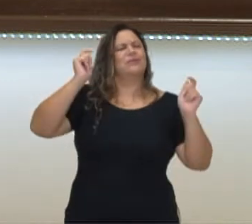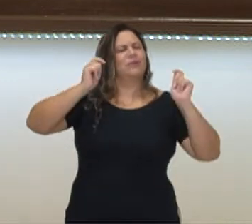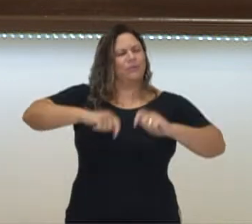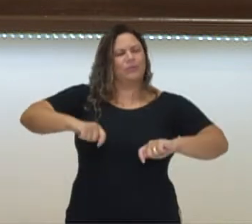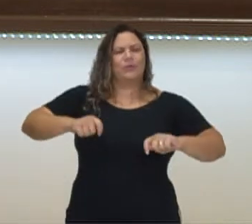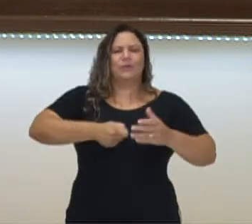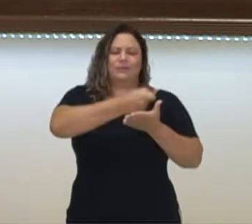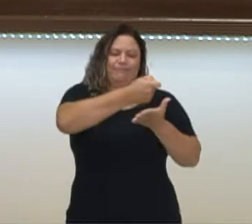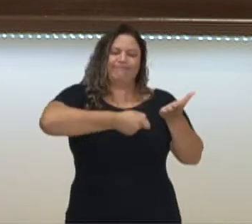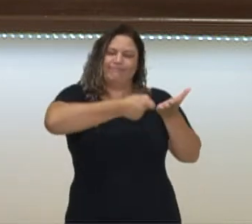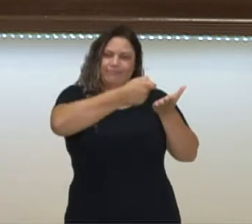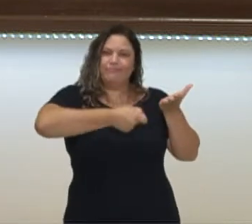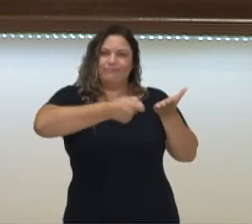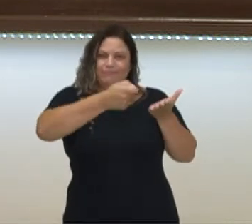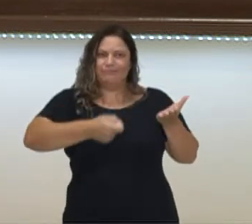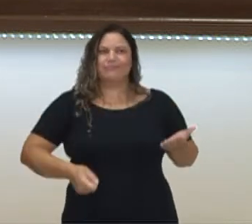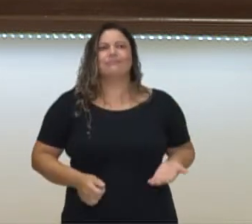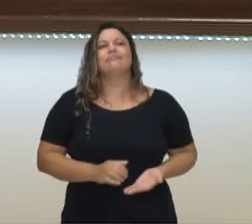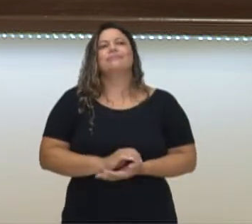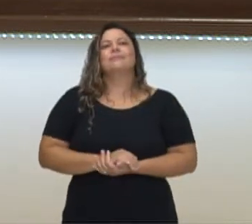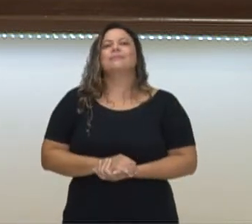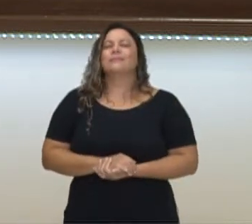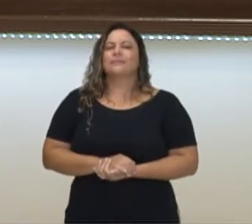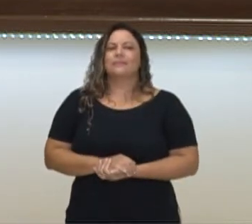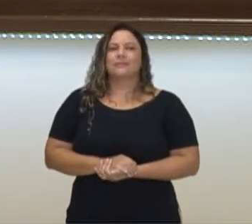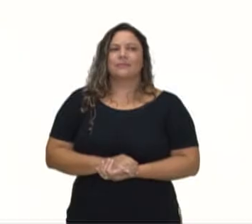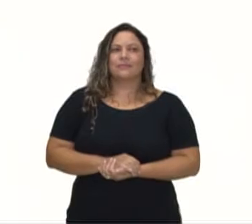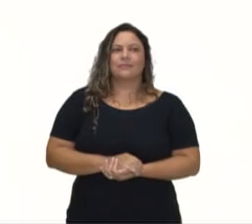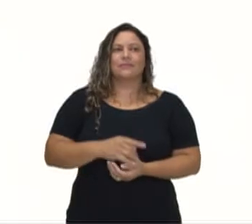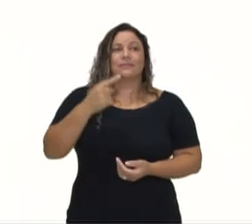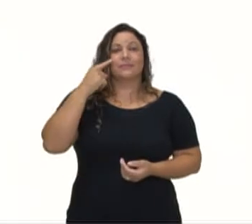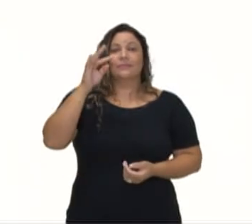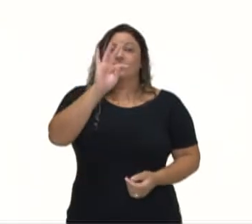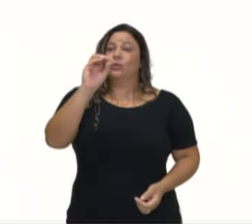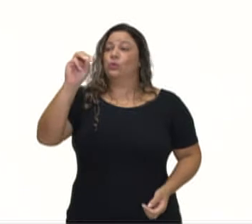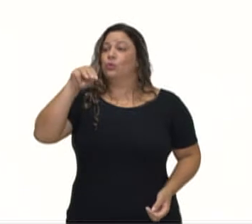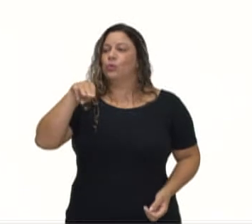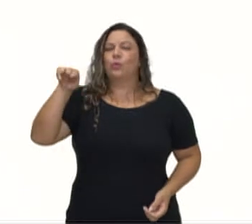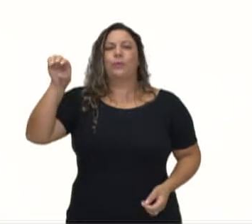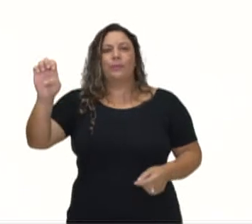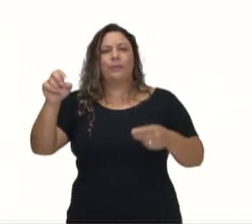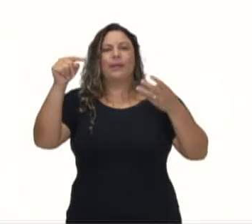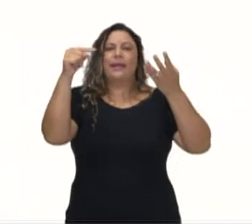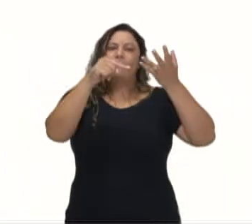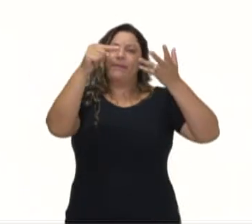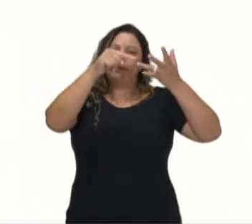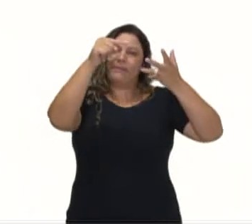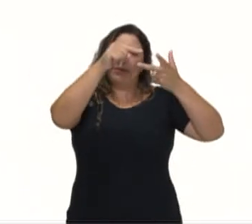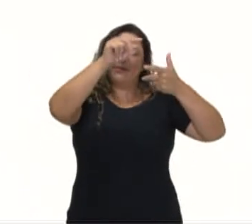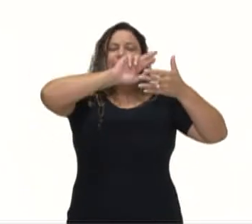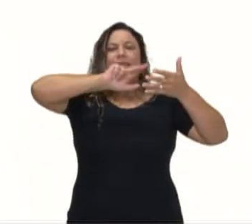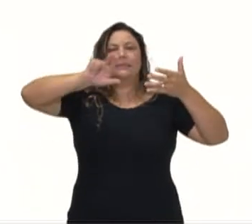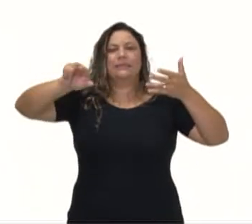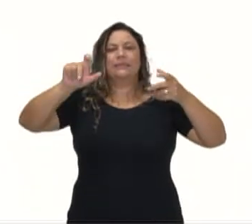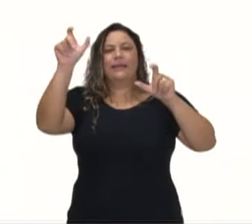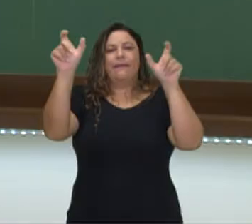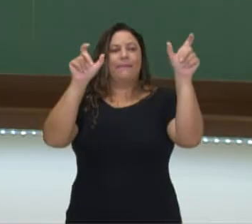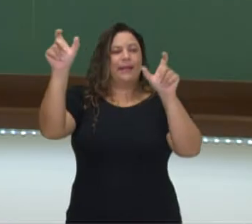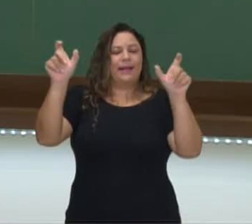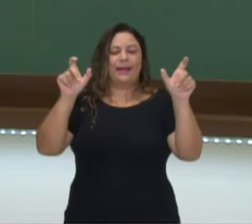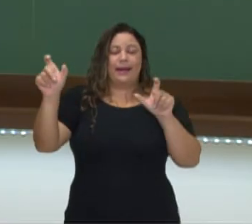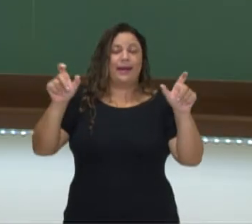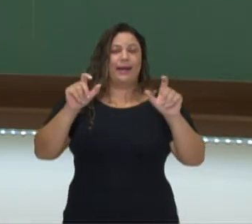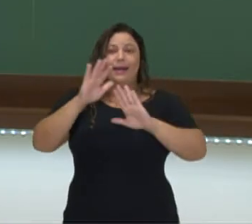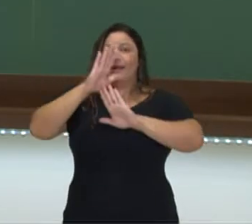a sua anotação. Então, veja. To me, I think, I feel, I guess. São